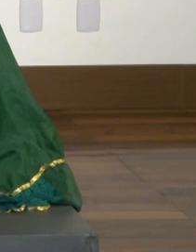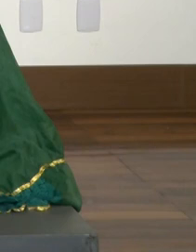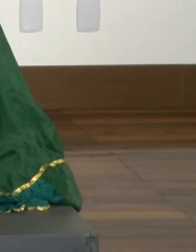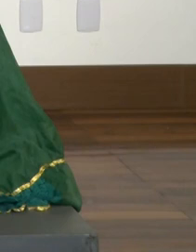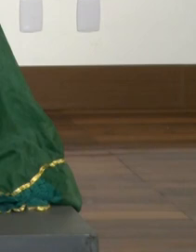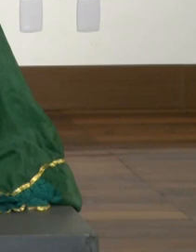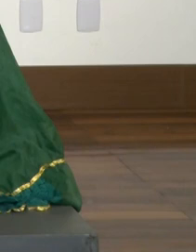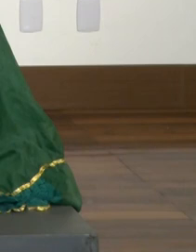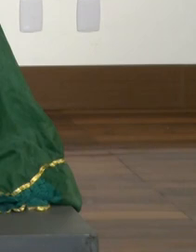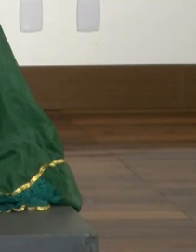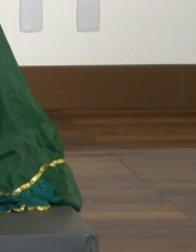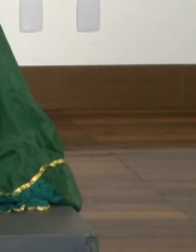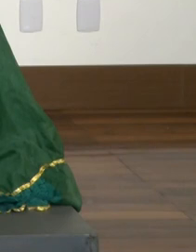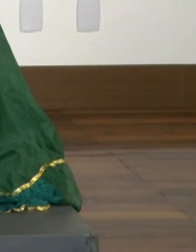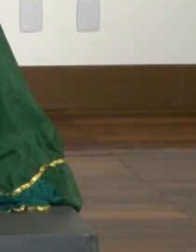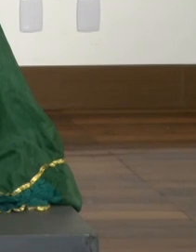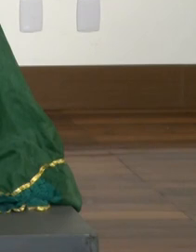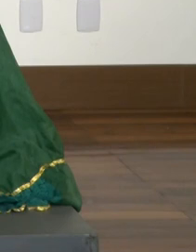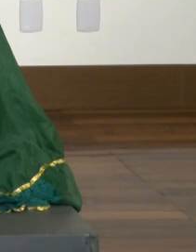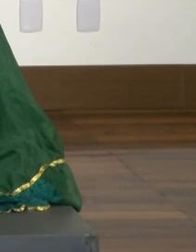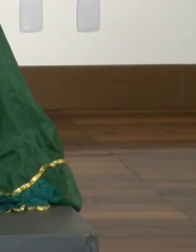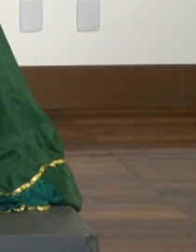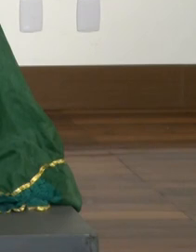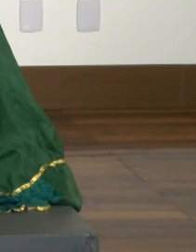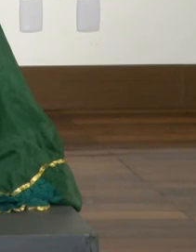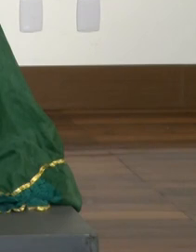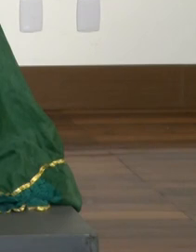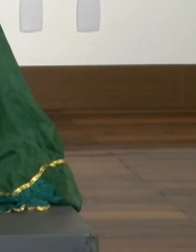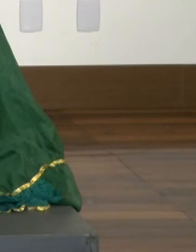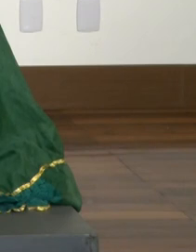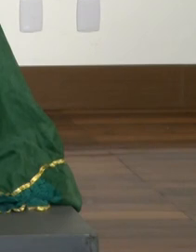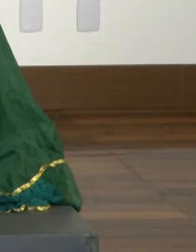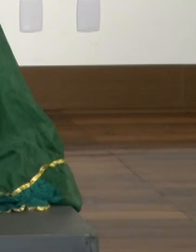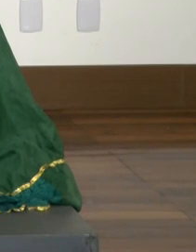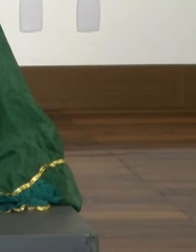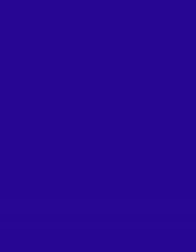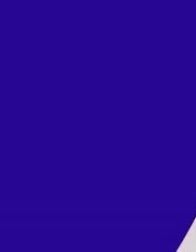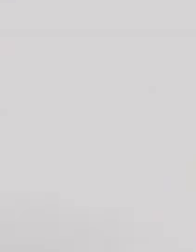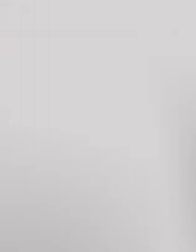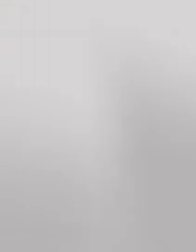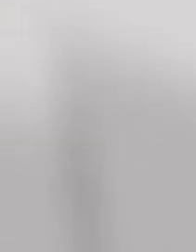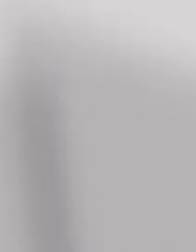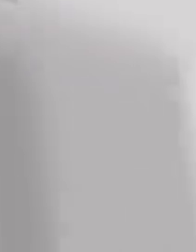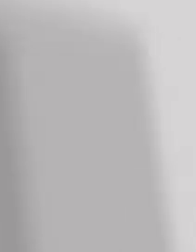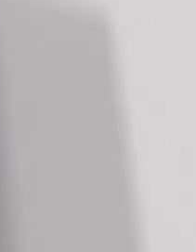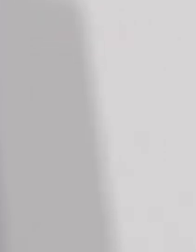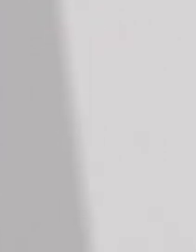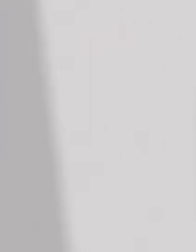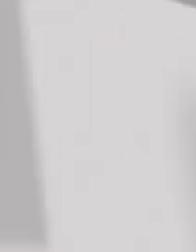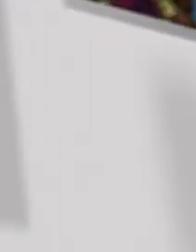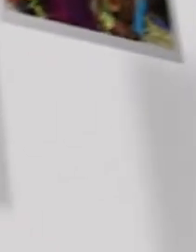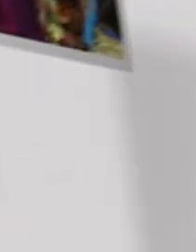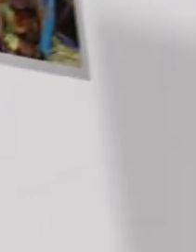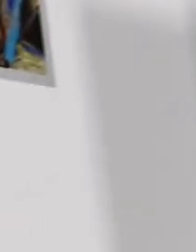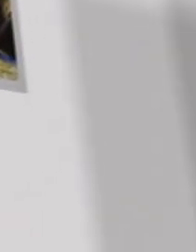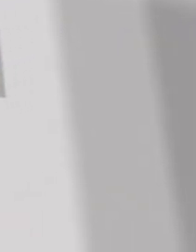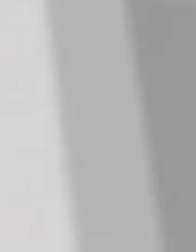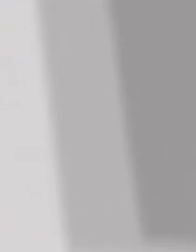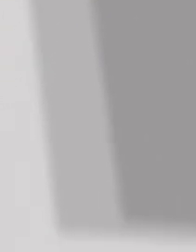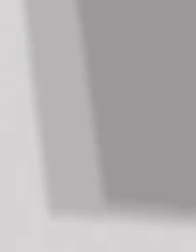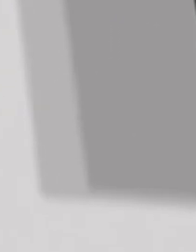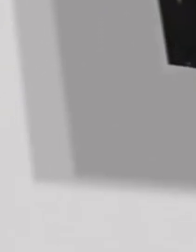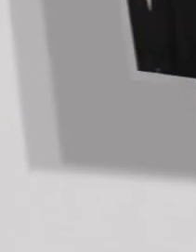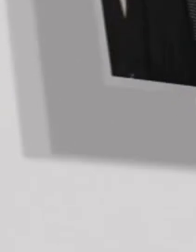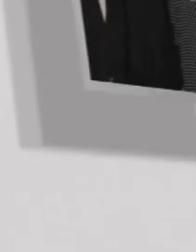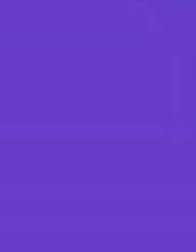E vou estar esperando vocês no